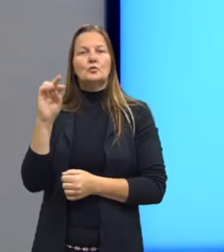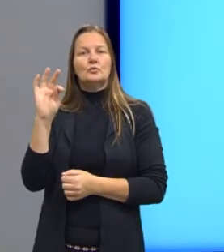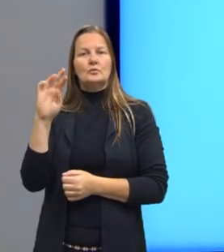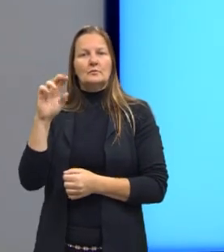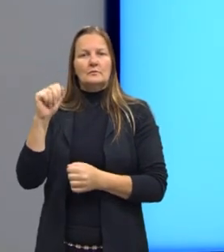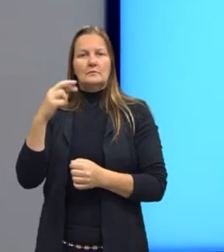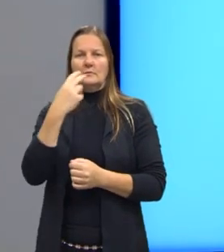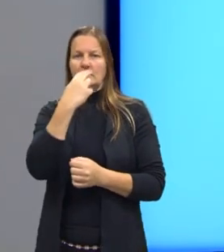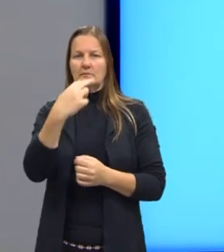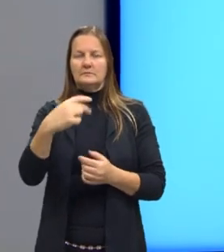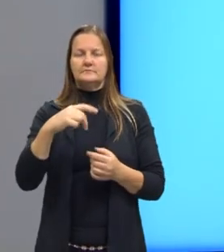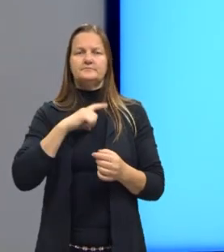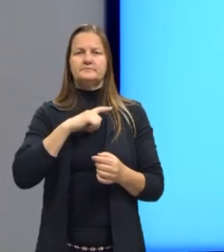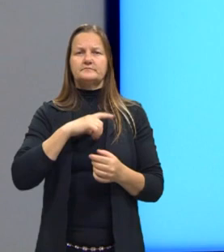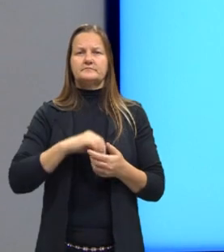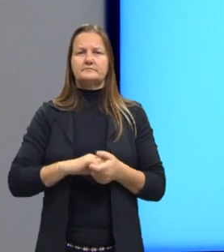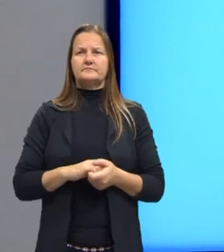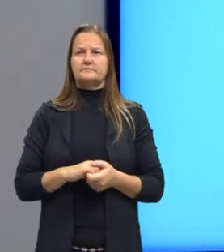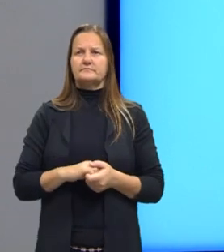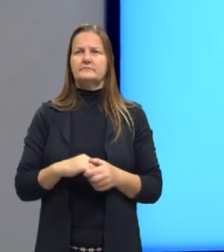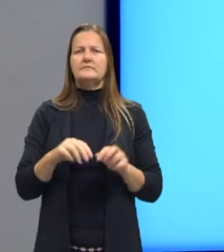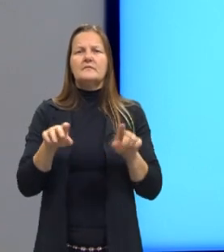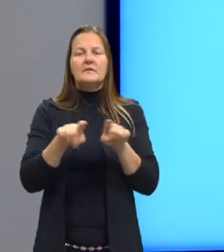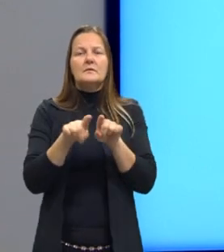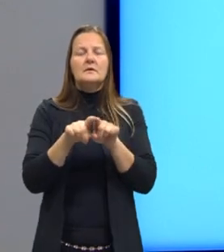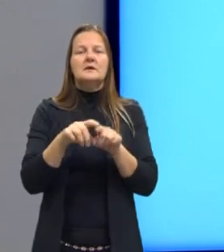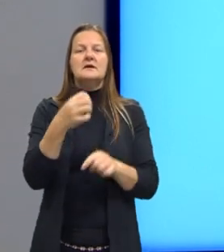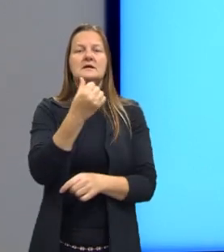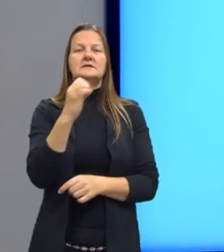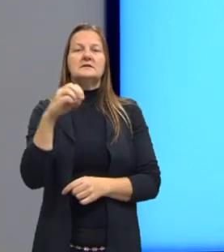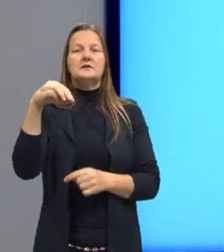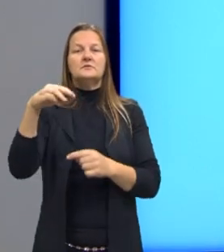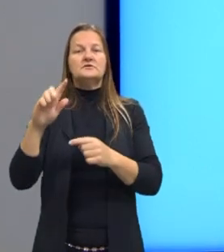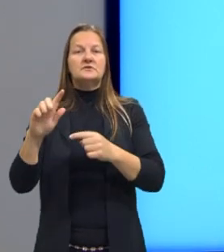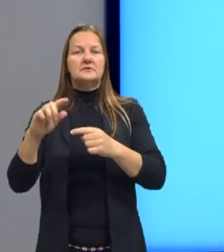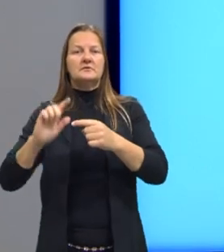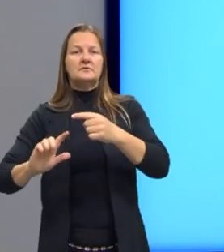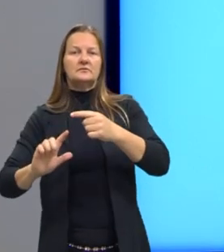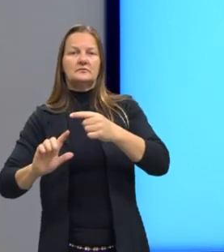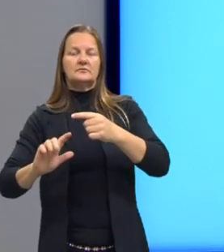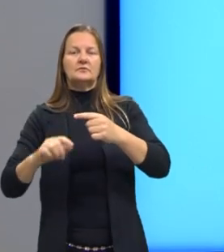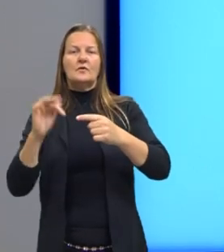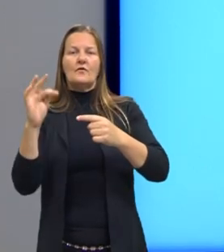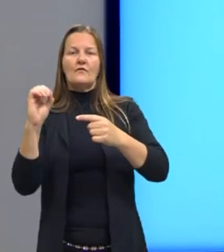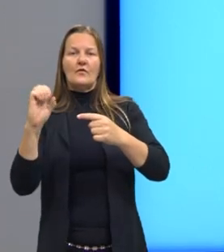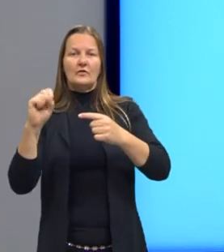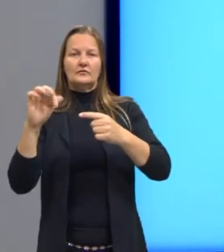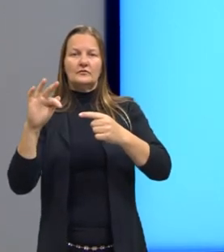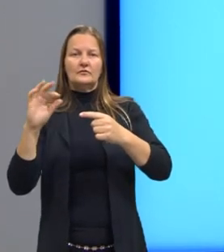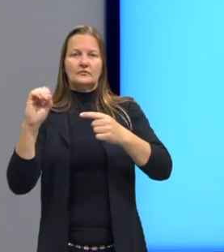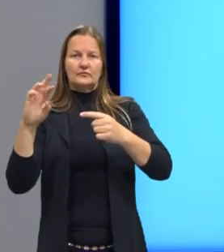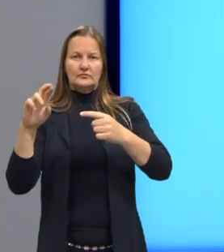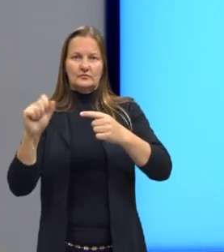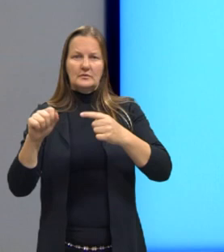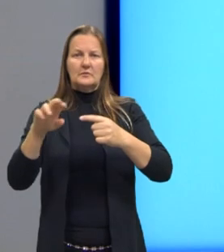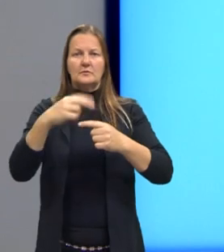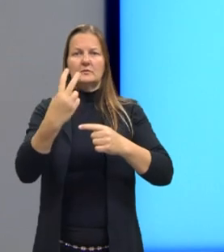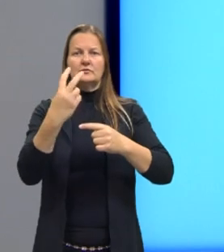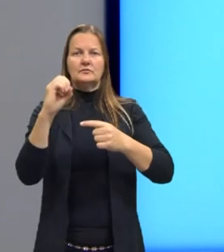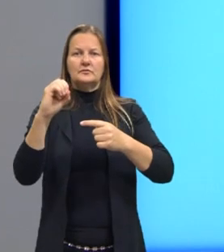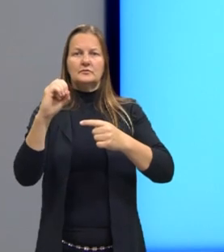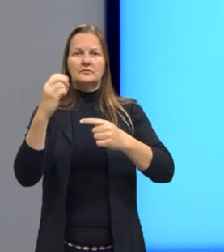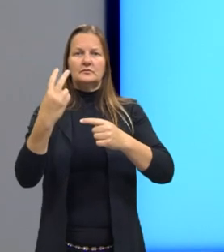357 de nitrogênio, 60 miligramas por litro de fósforo e 2034